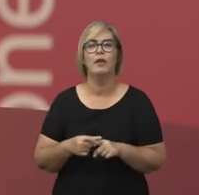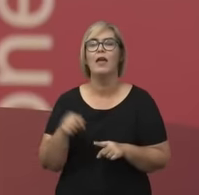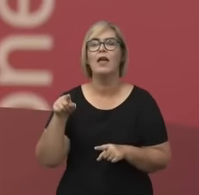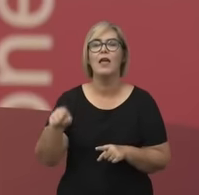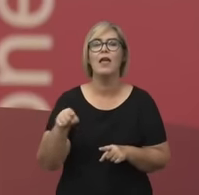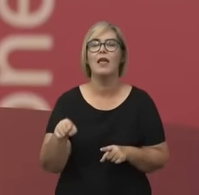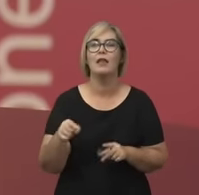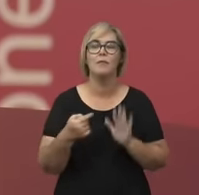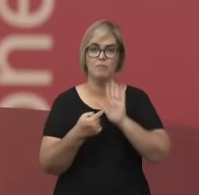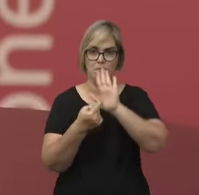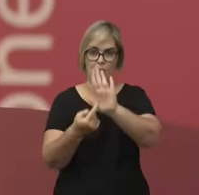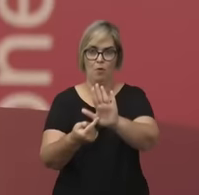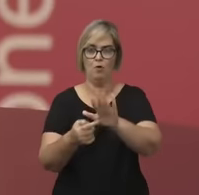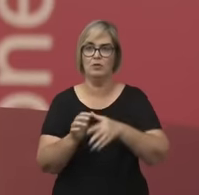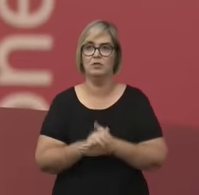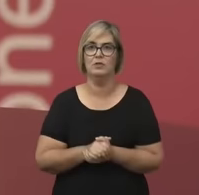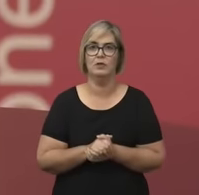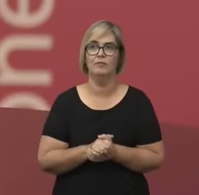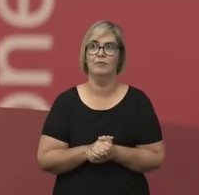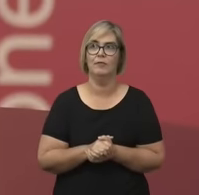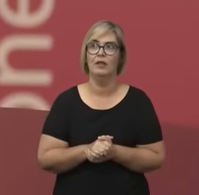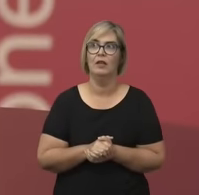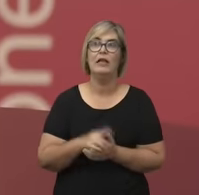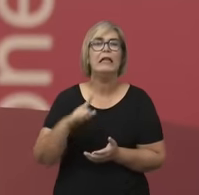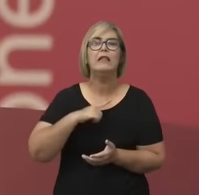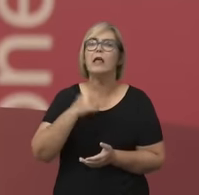apresenta um círculo vicioso.